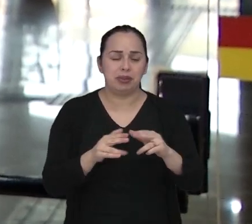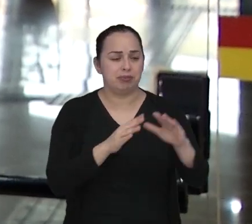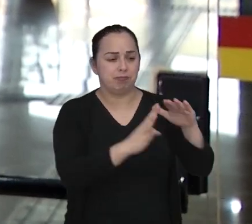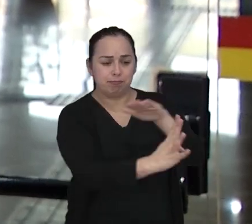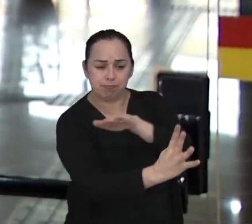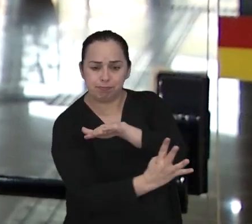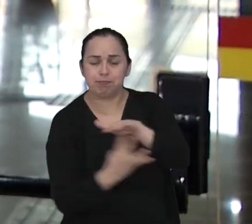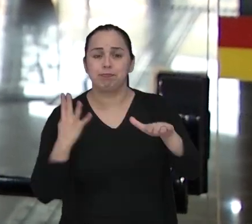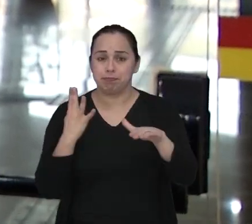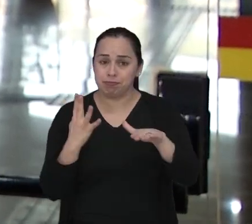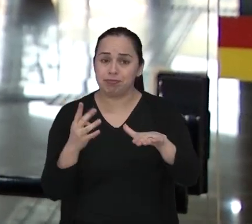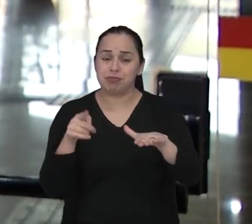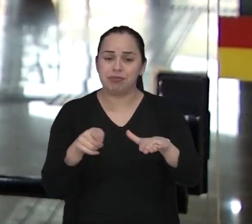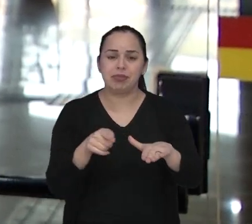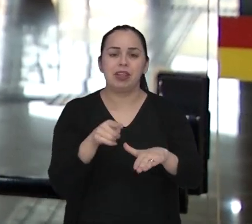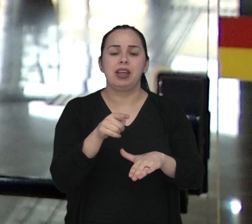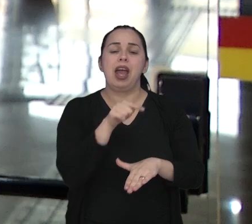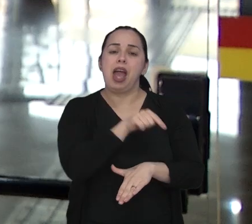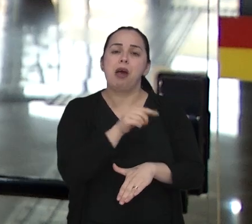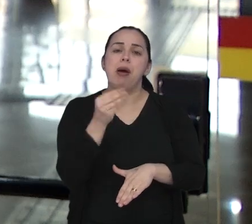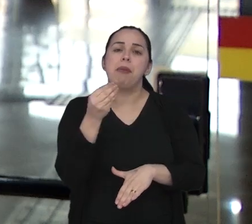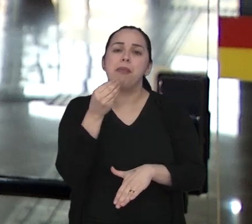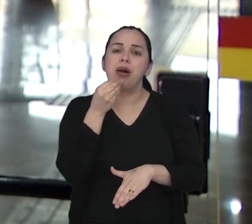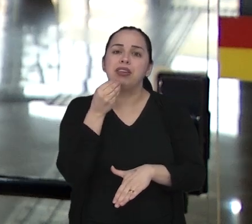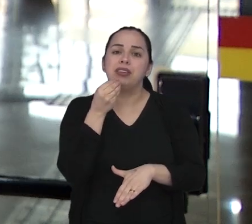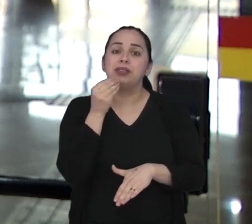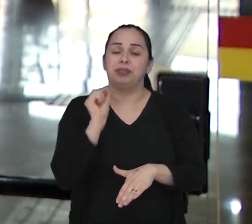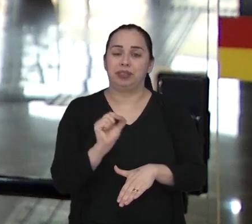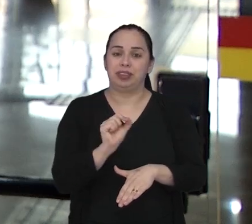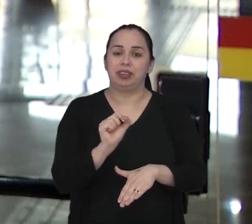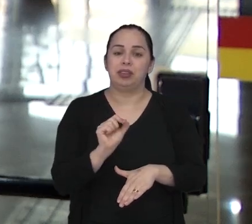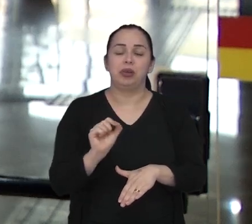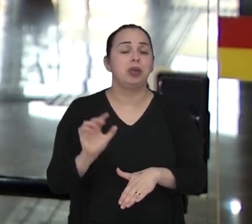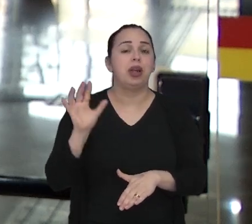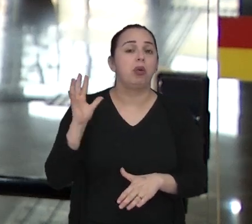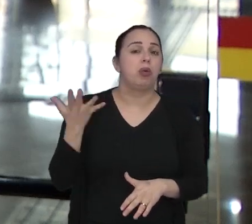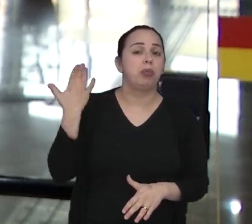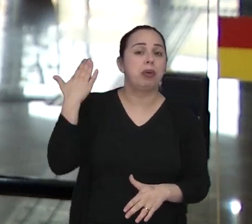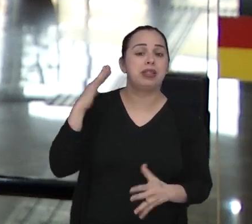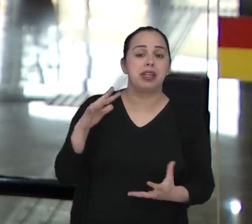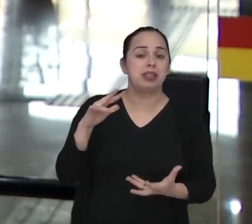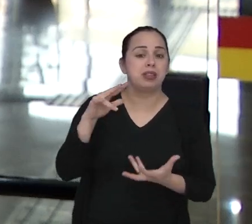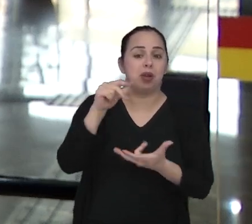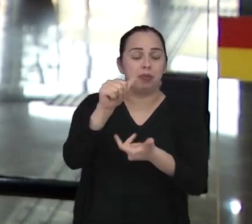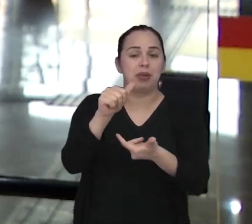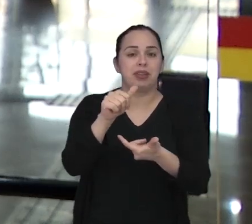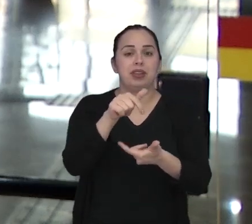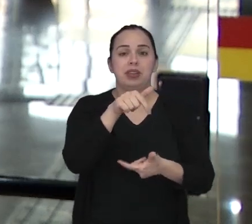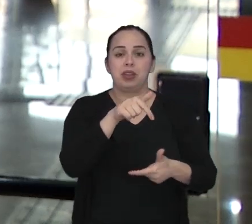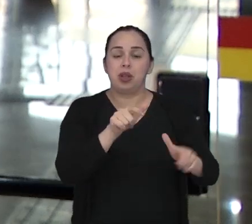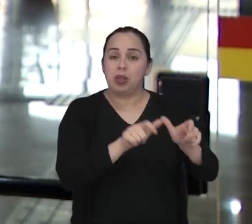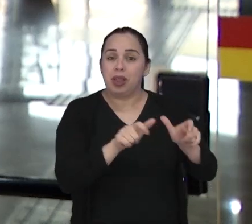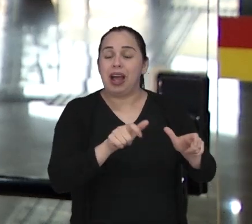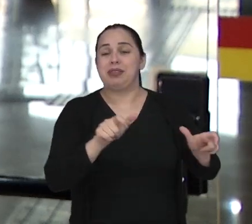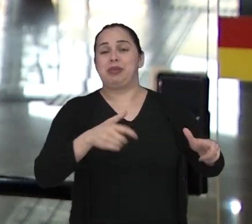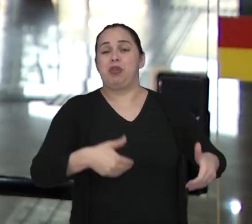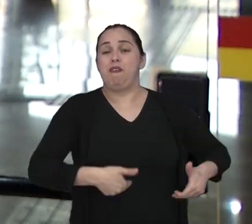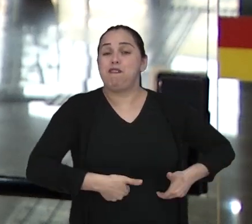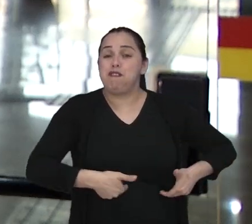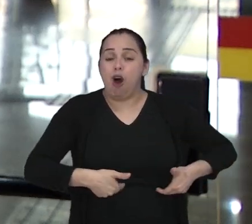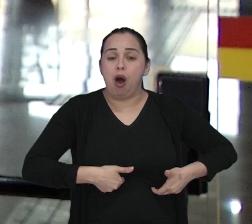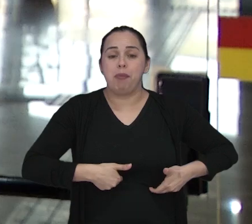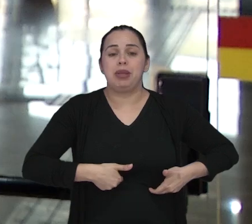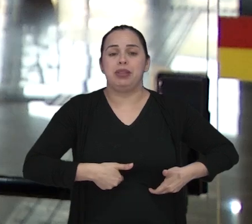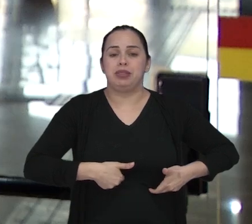japonesa é fruto de uma situação mundial. Por conta da fome que tinha no Japão,